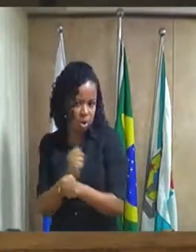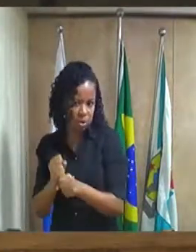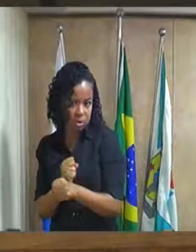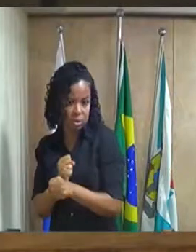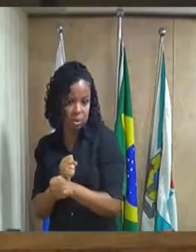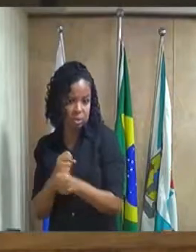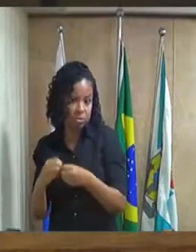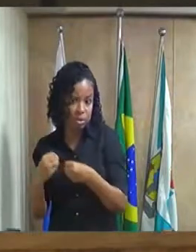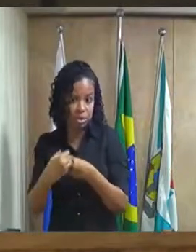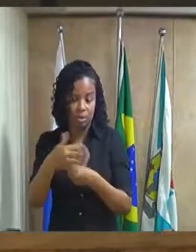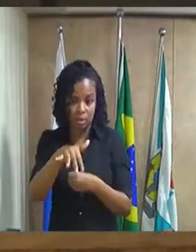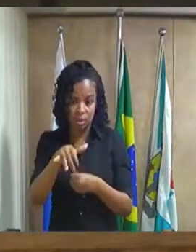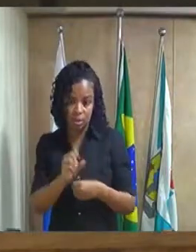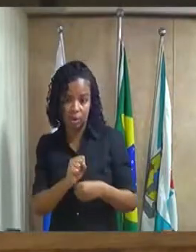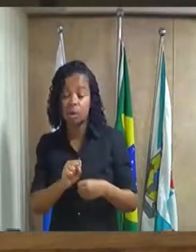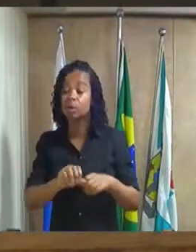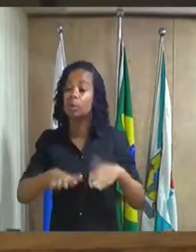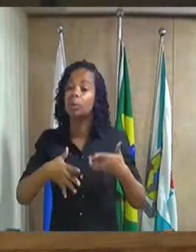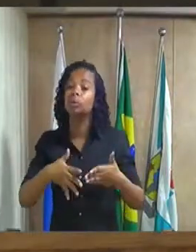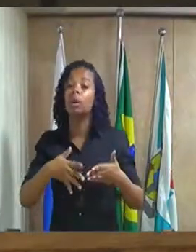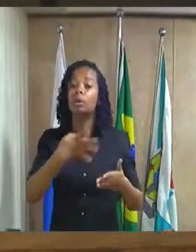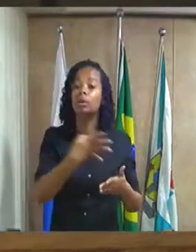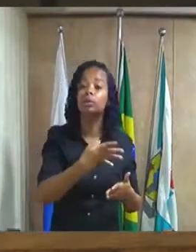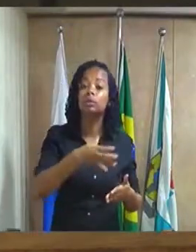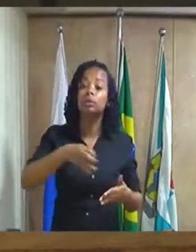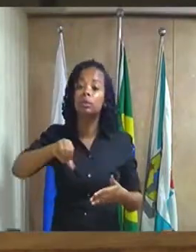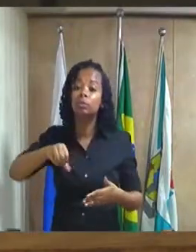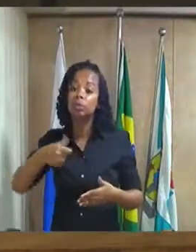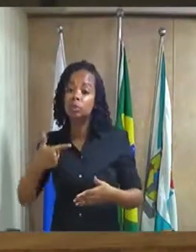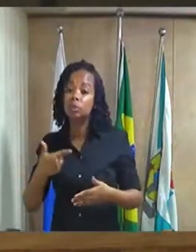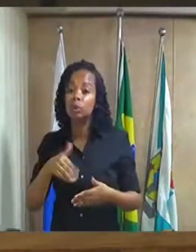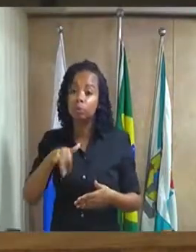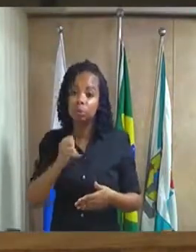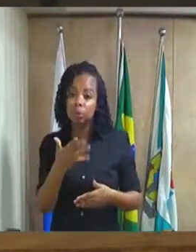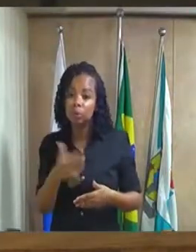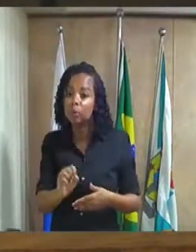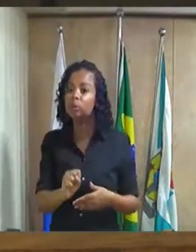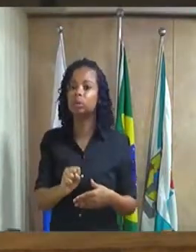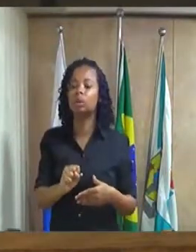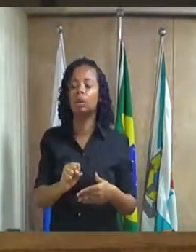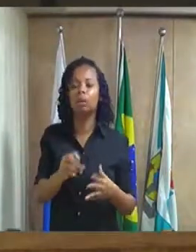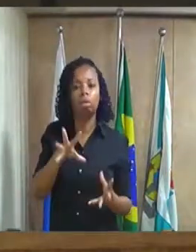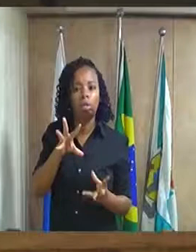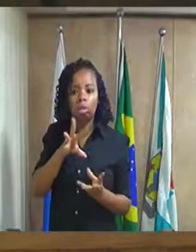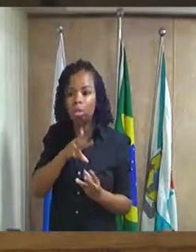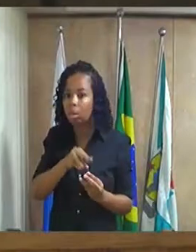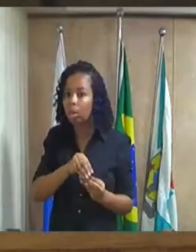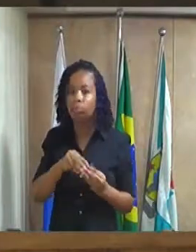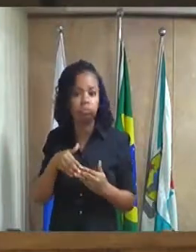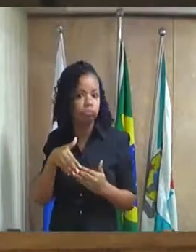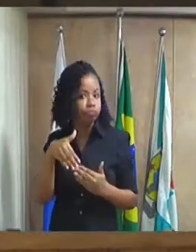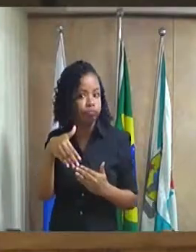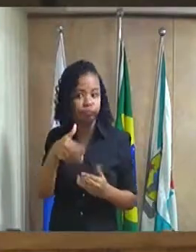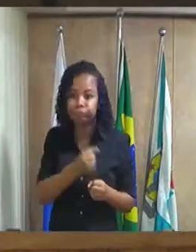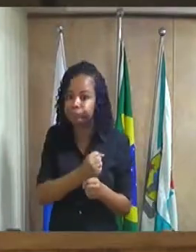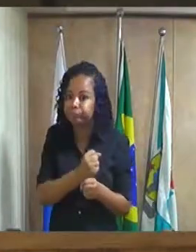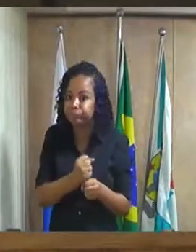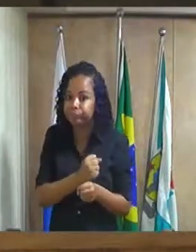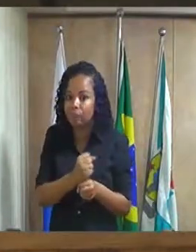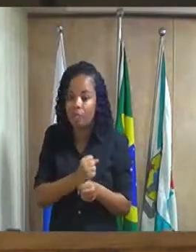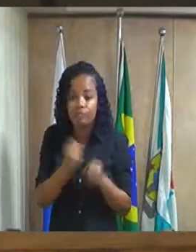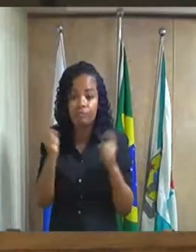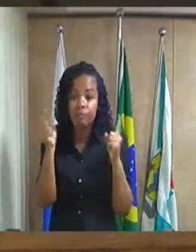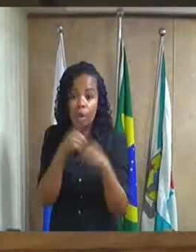pega 492 milhões e diluir isso ao longo dos anos é muito difícil porque a arrecadação